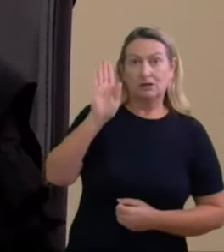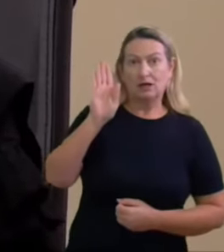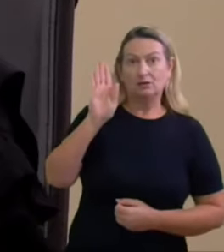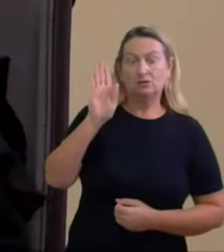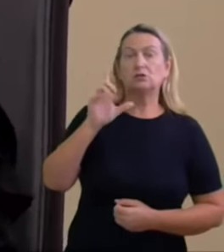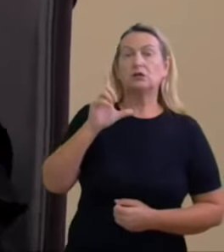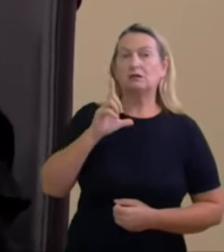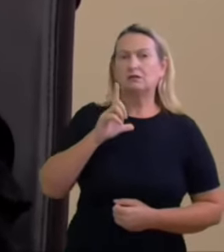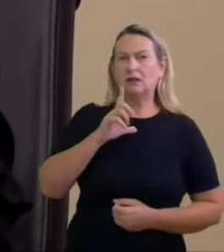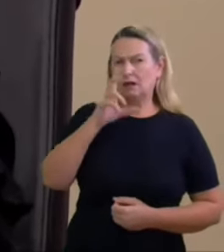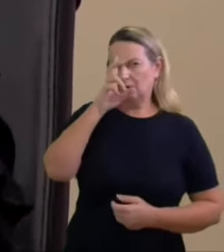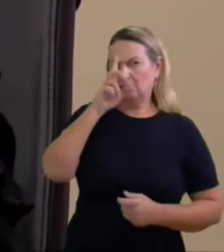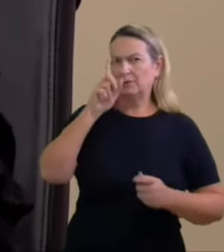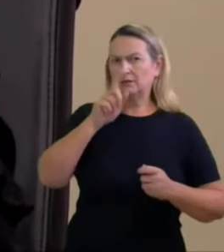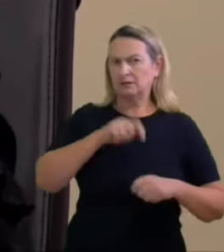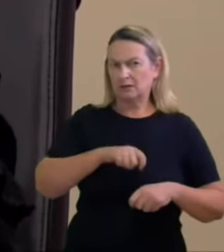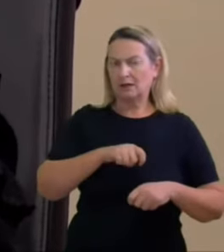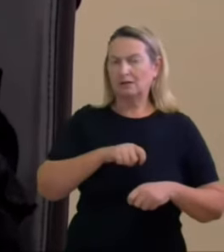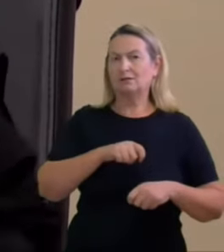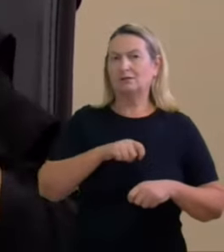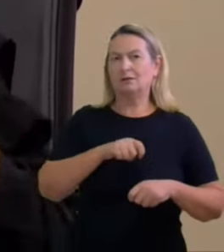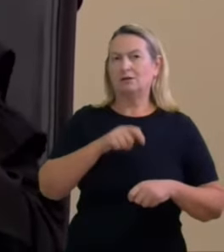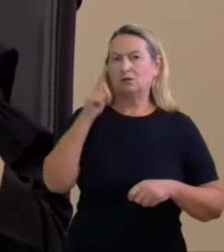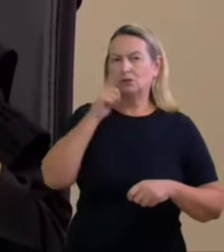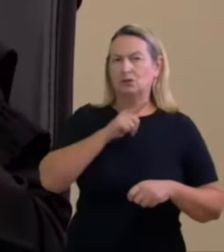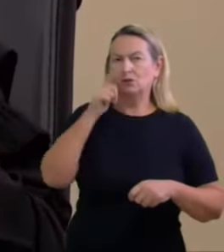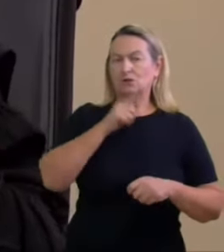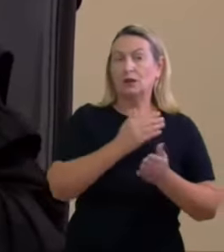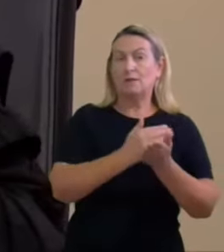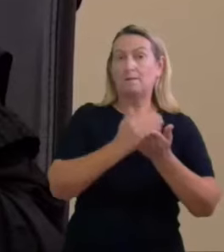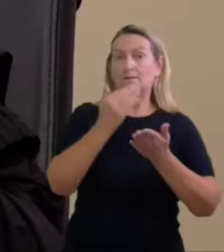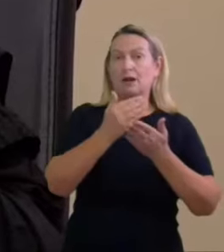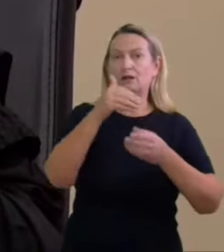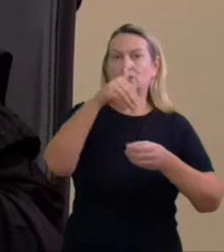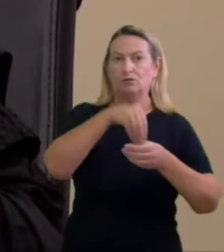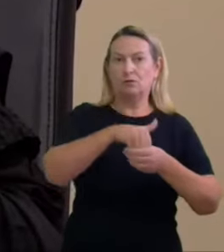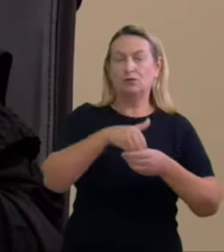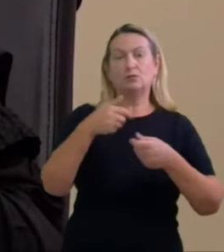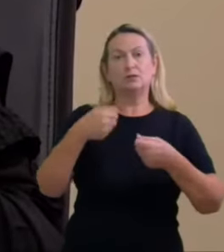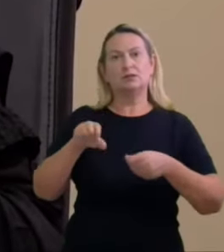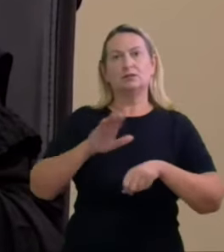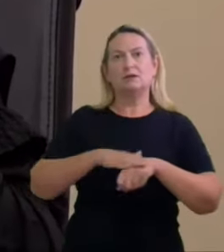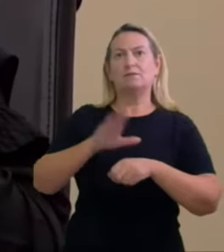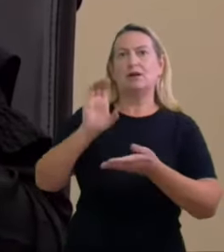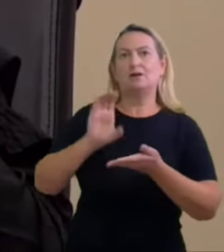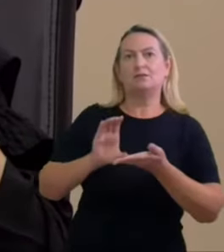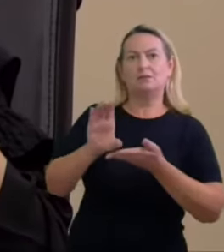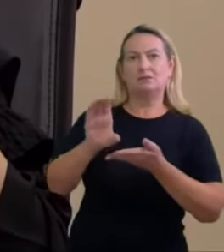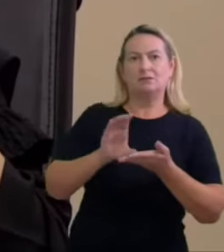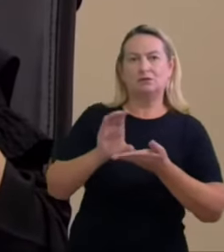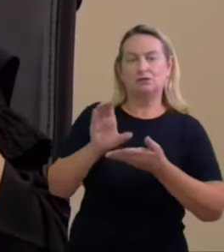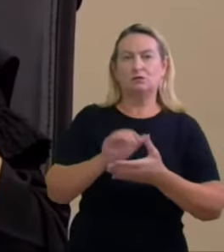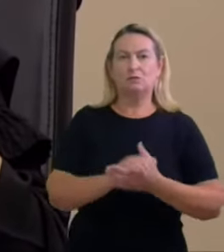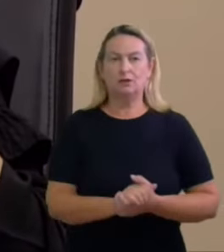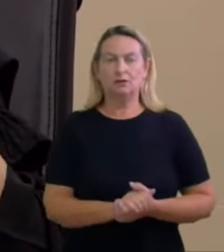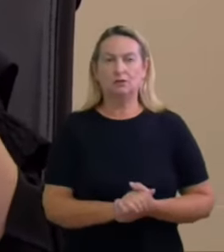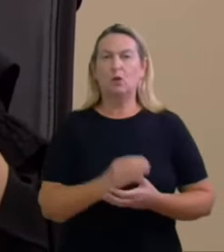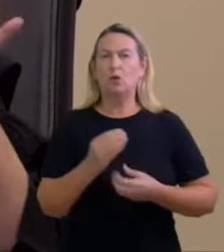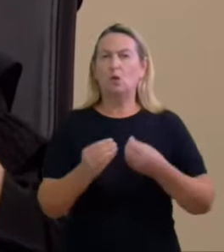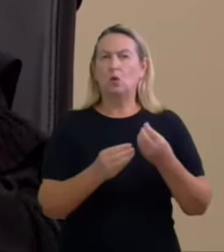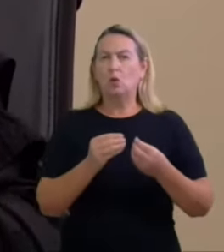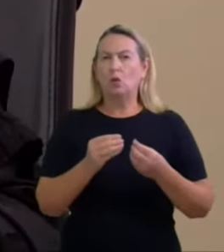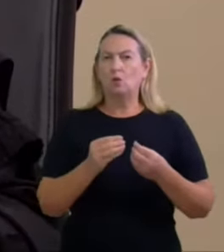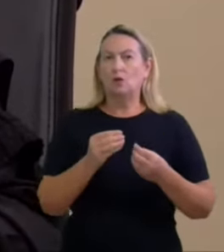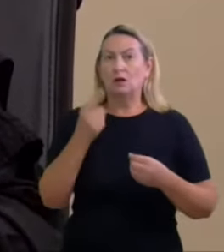mais votos obtém mais investimentos gerando dúvida fundada sobre em que proporção a vitória pode ser atribuída